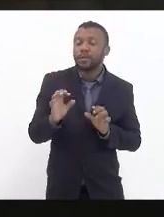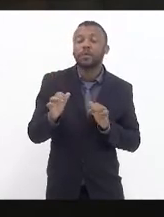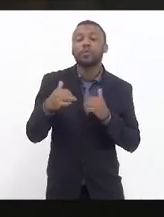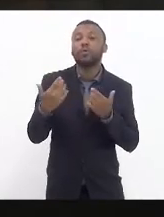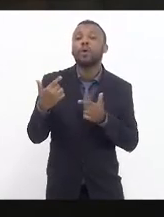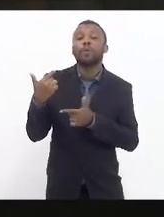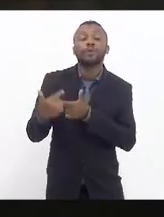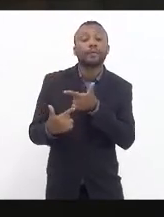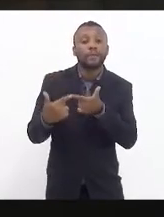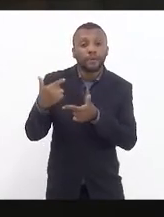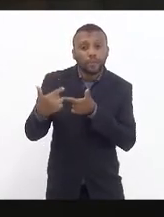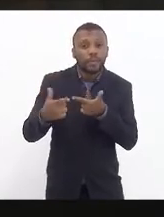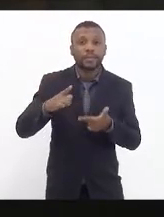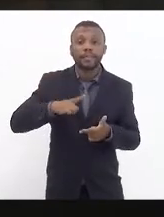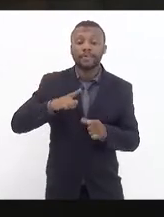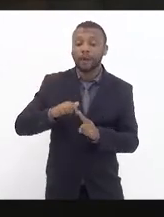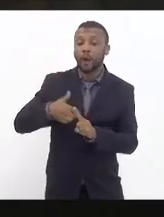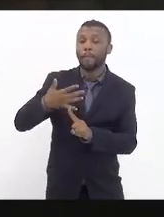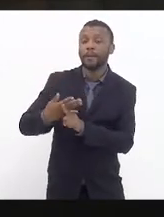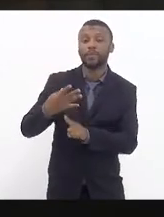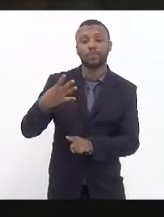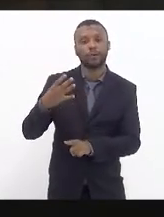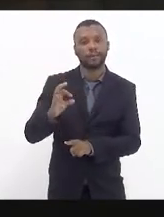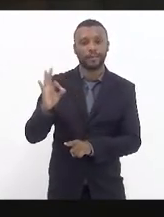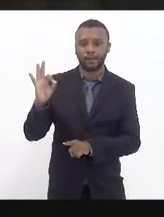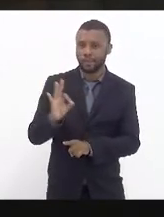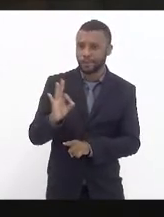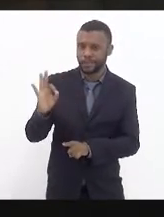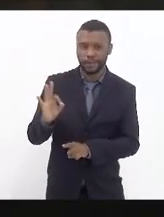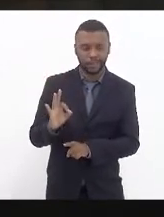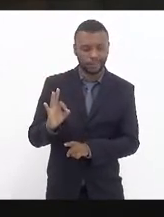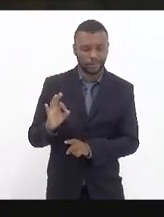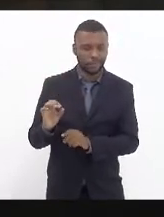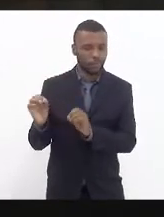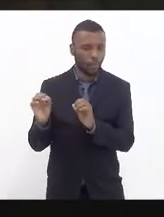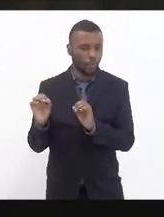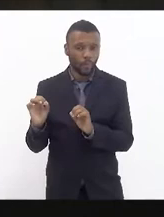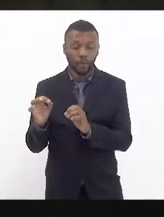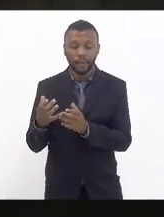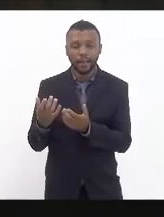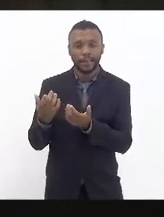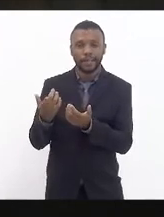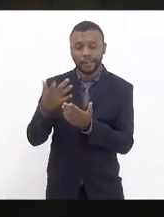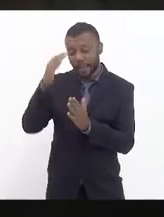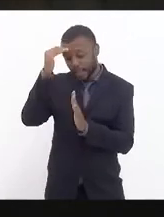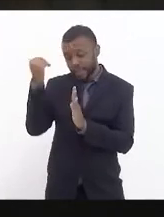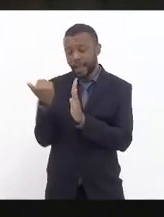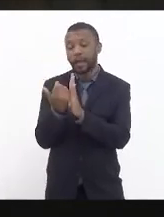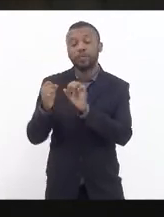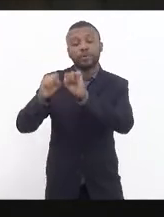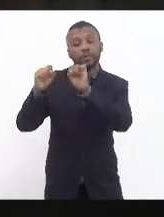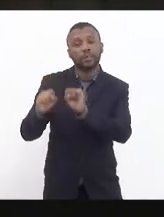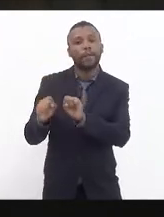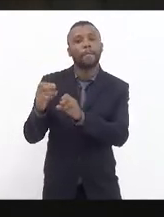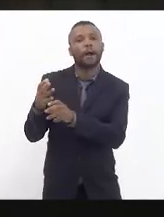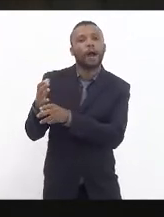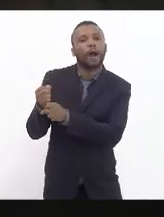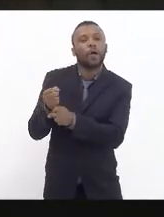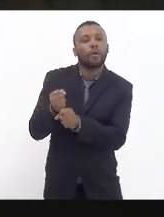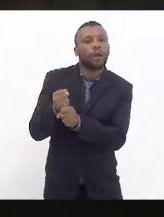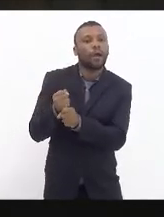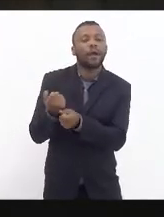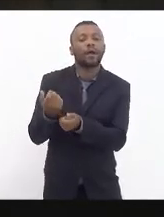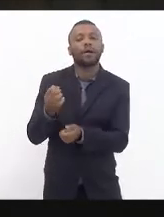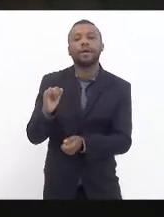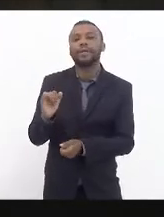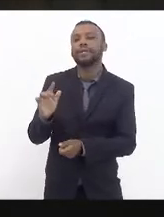40% de aumento? Nenhum. Eles adotam como sistema para calcular o aumento da alíquota e